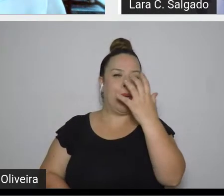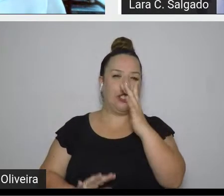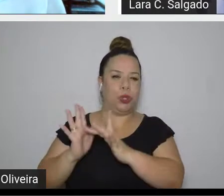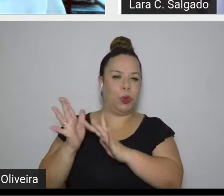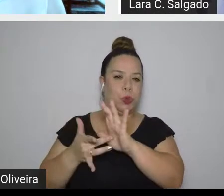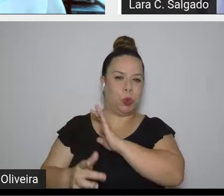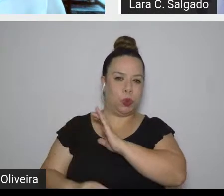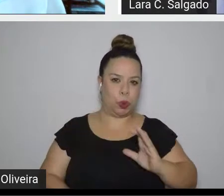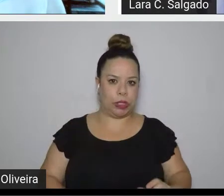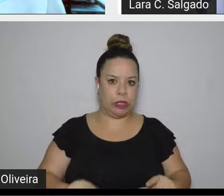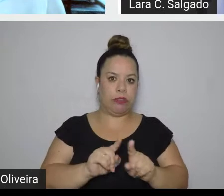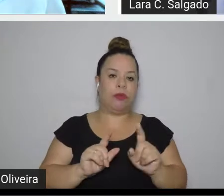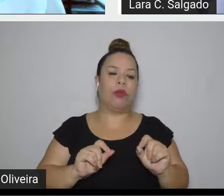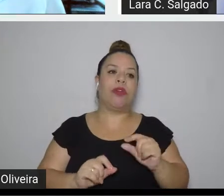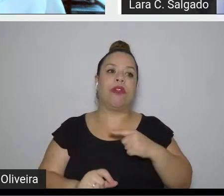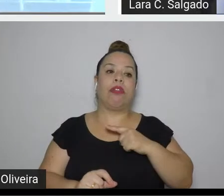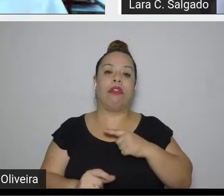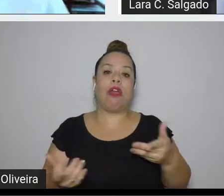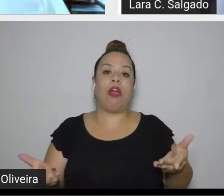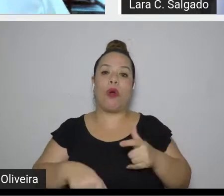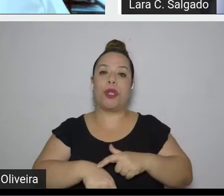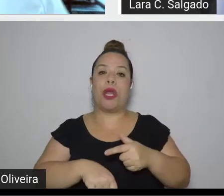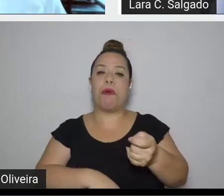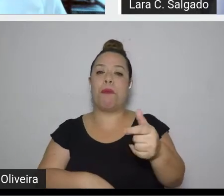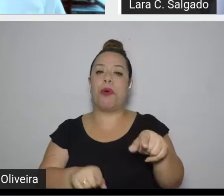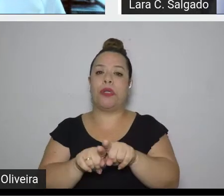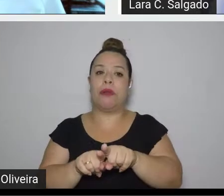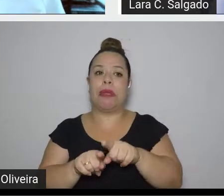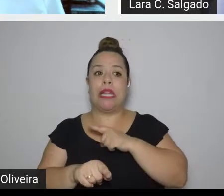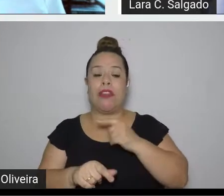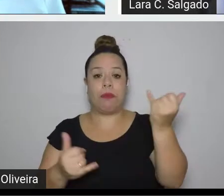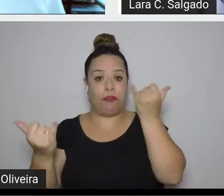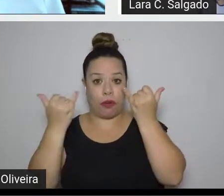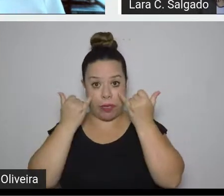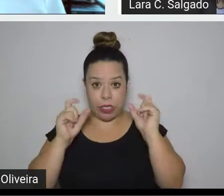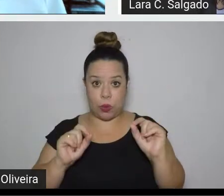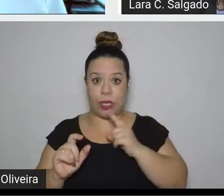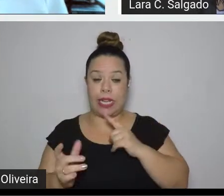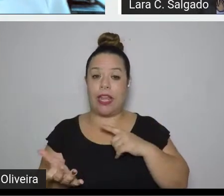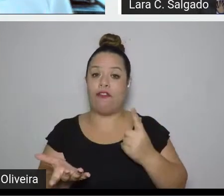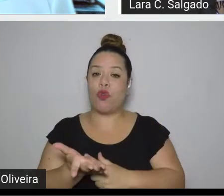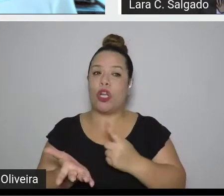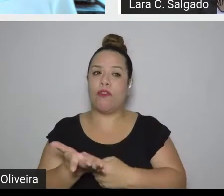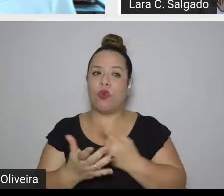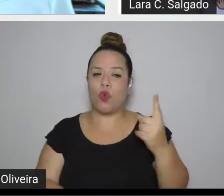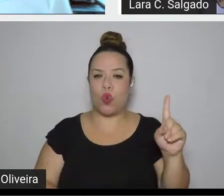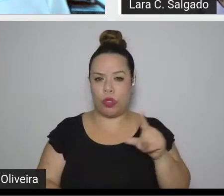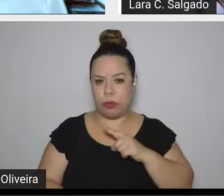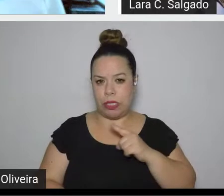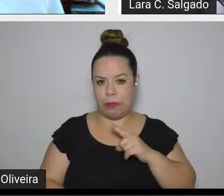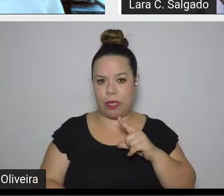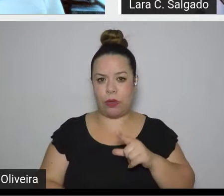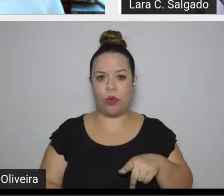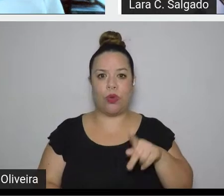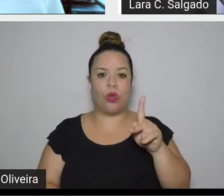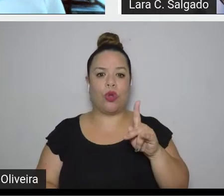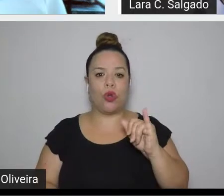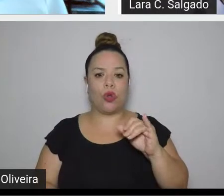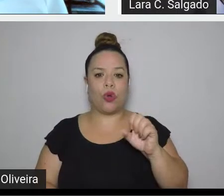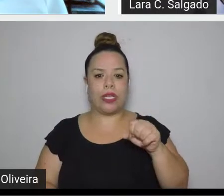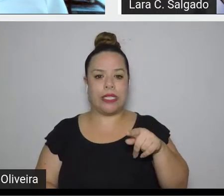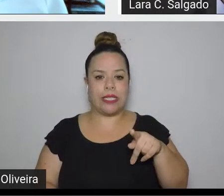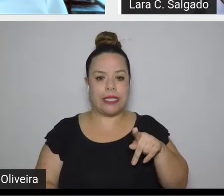havia uma notícia de que no último livro do Coetzee, ele